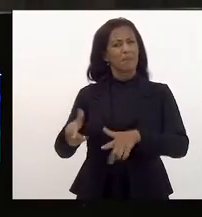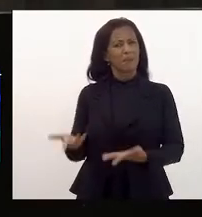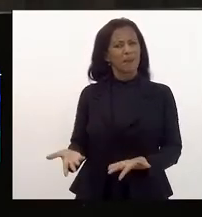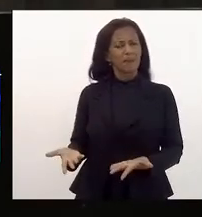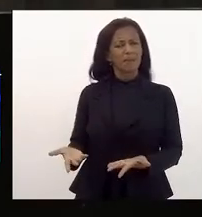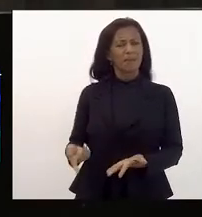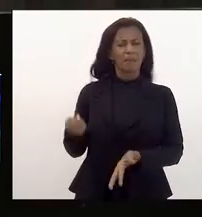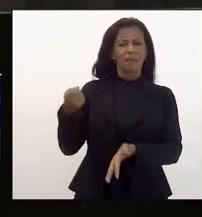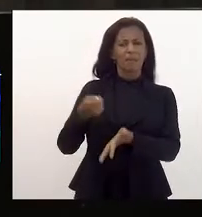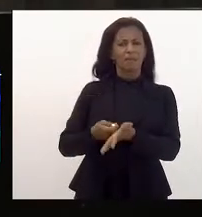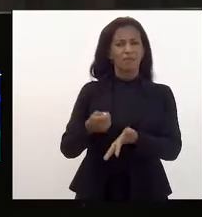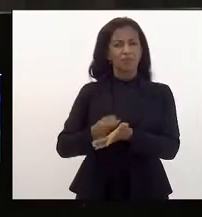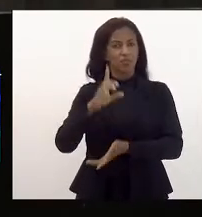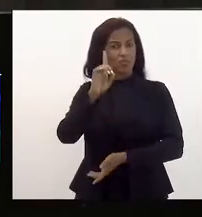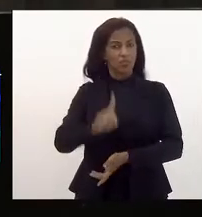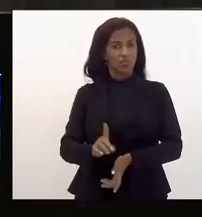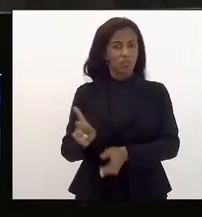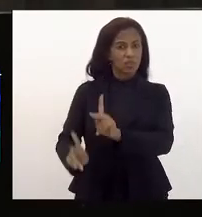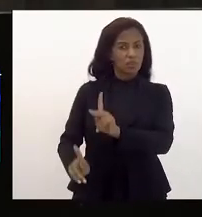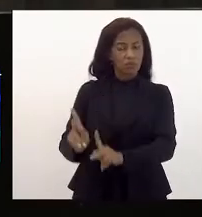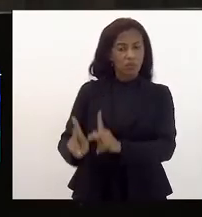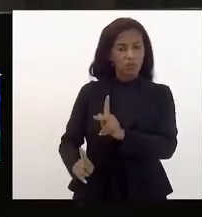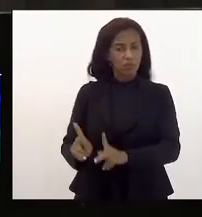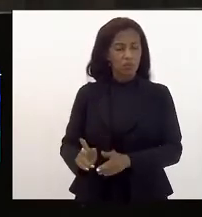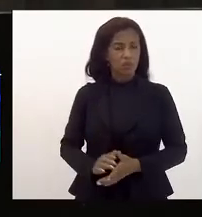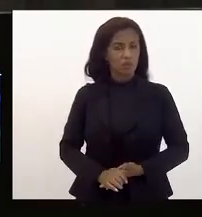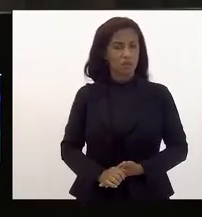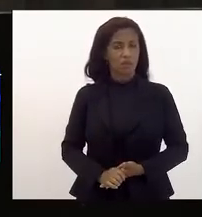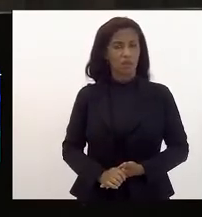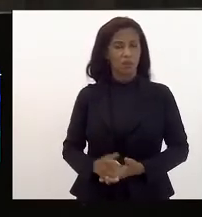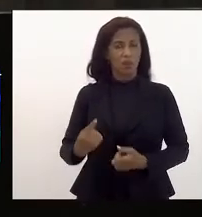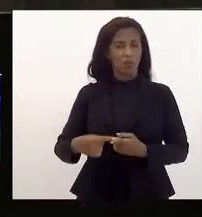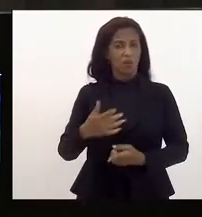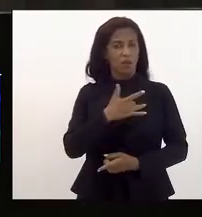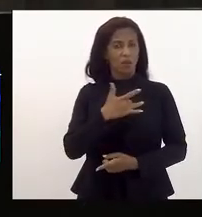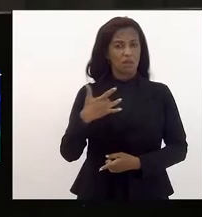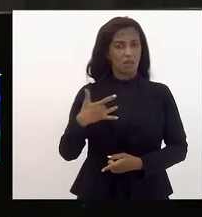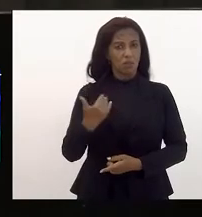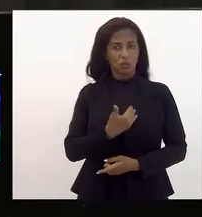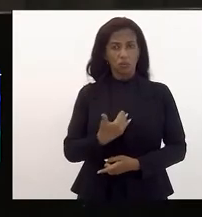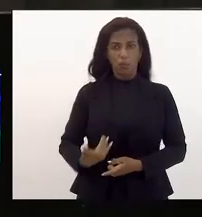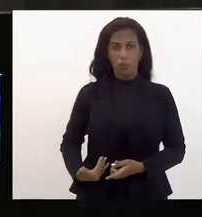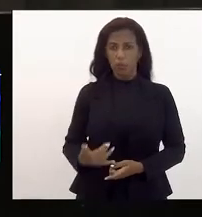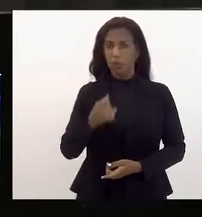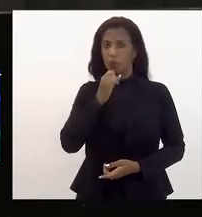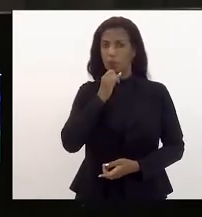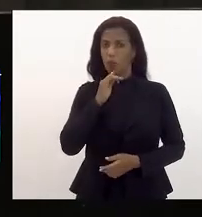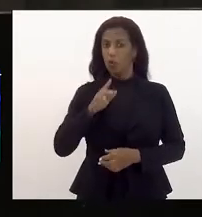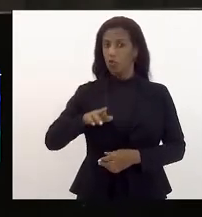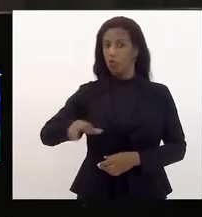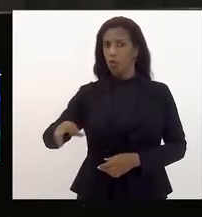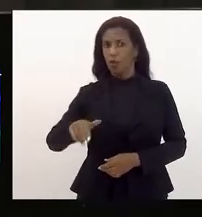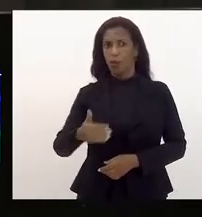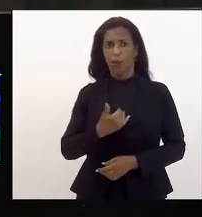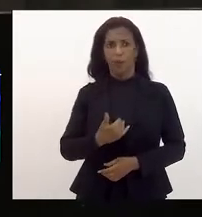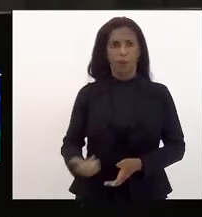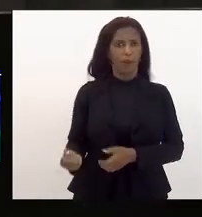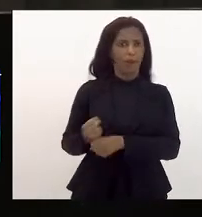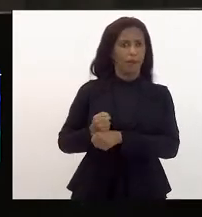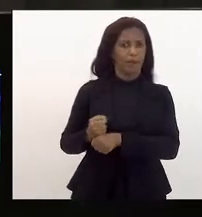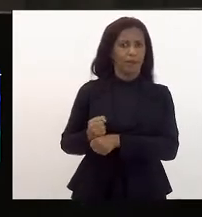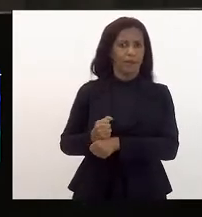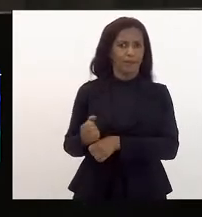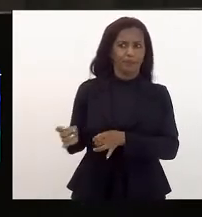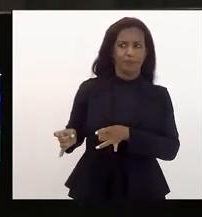mais garantias de direitos à população. porque a saúde pública, por exemplo, que já não é pública há muitos anos,